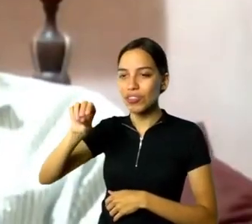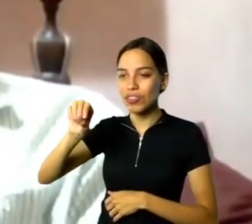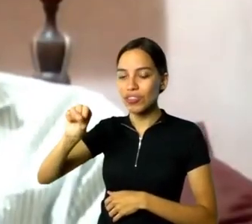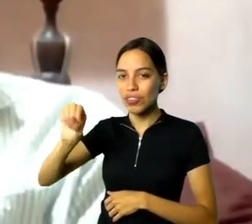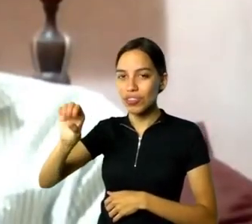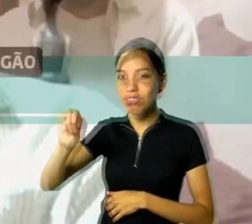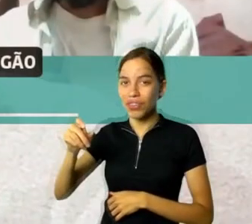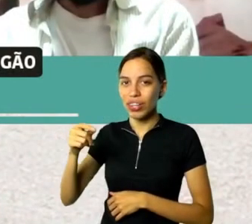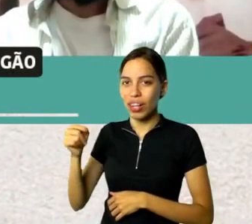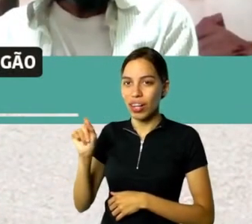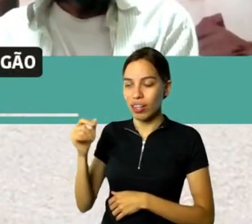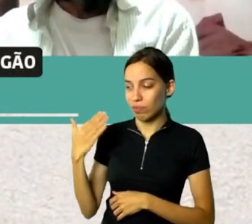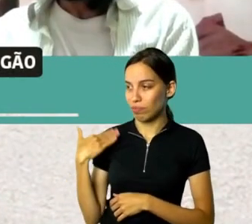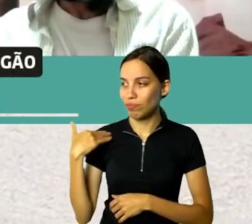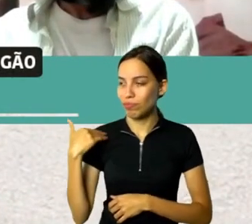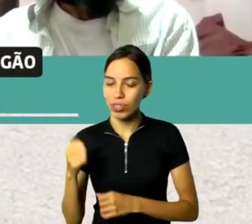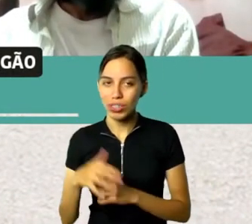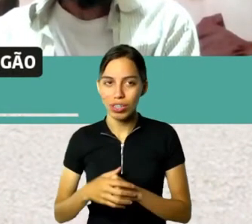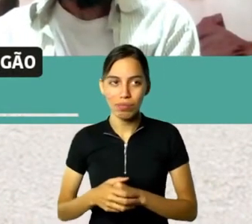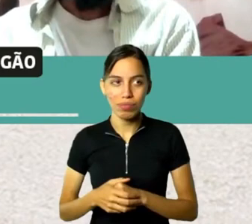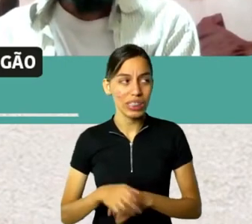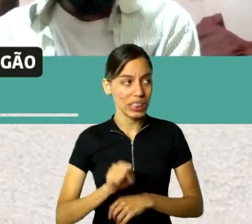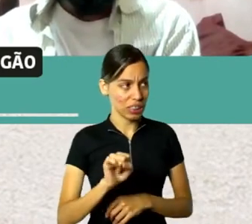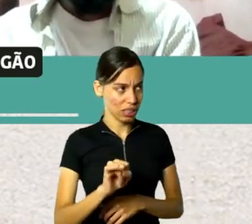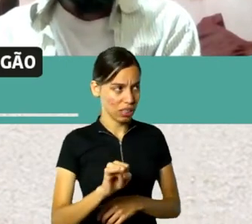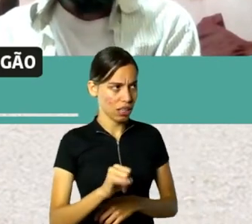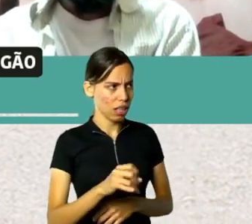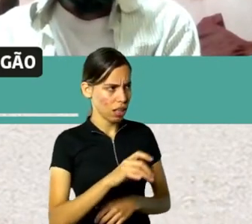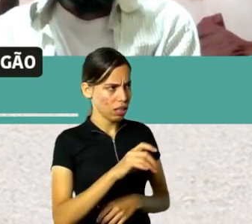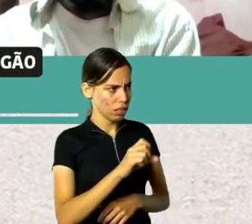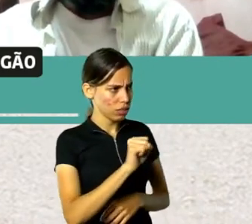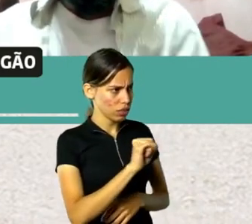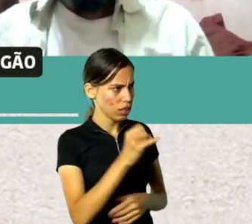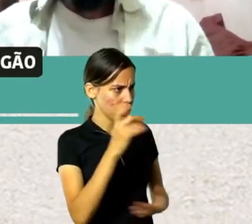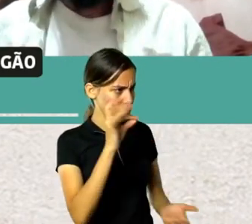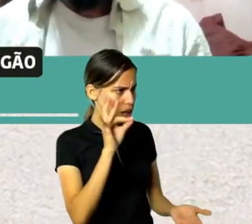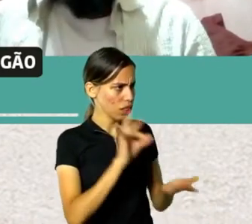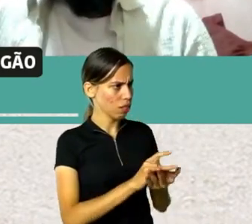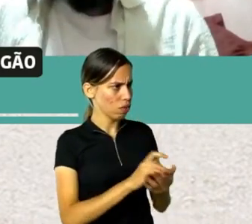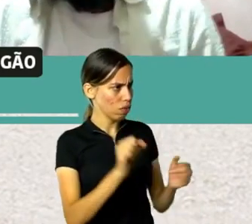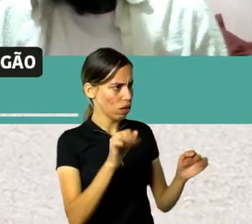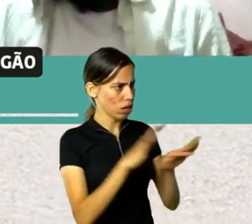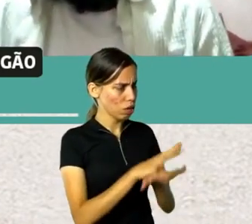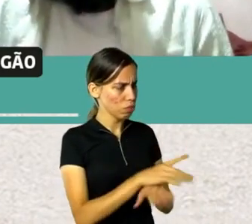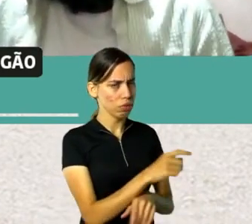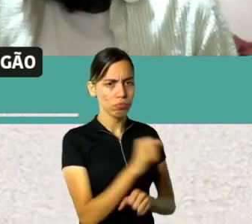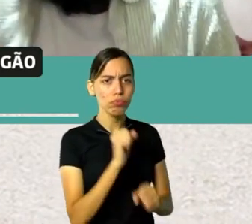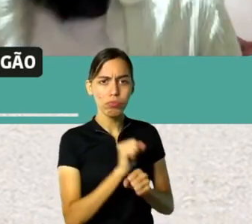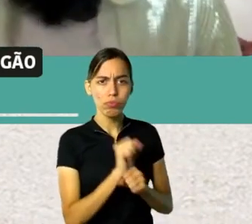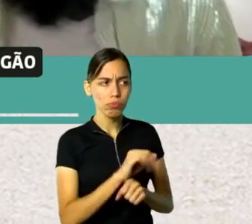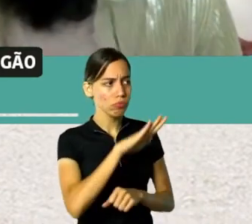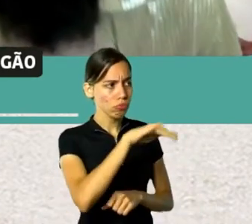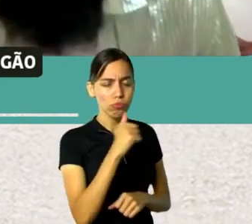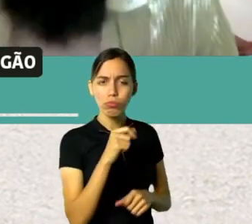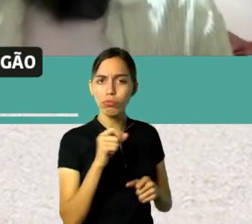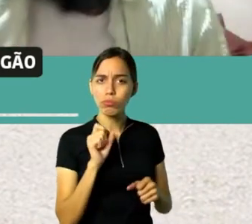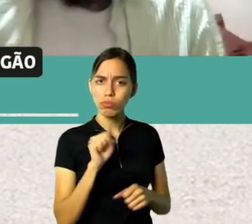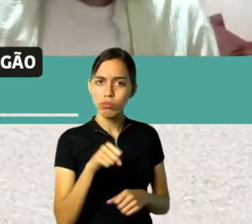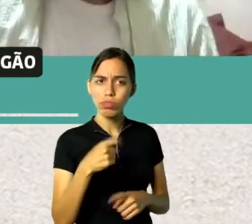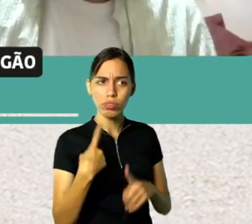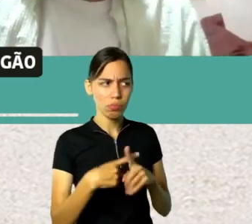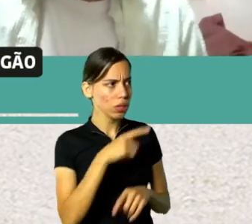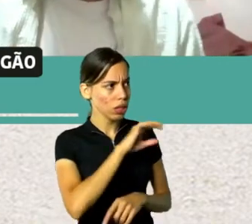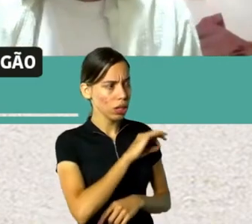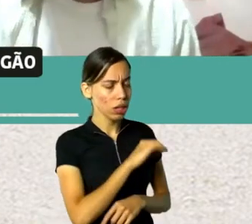exposição pronta, é interessante mesmo, porque esse ano são 120 anos do Drummond, a gente está até trabalhando com esse tema. Pois é,